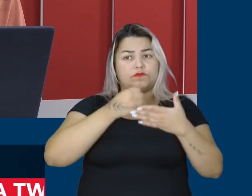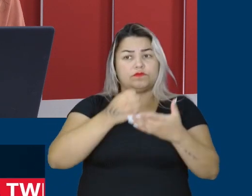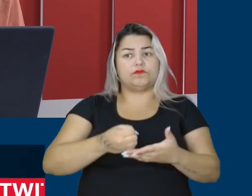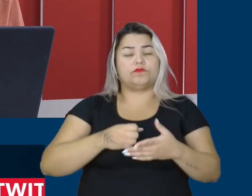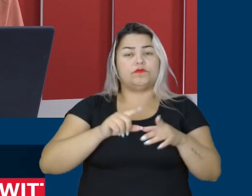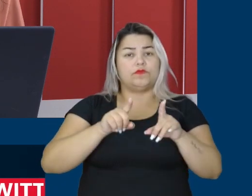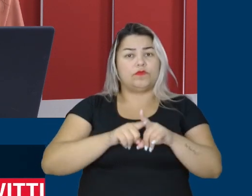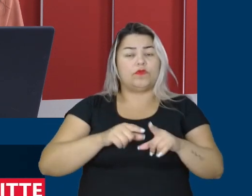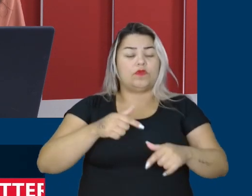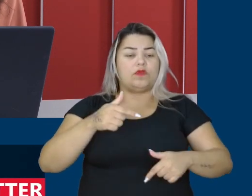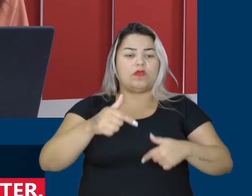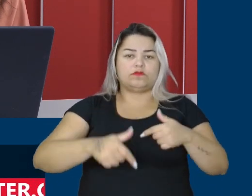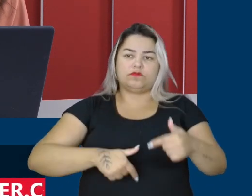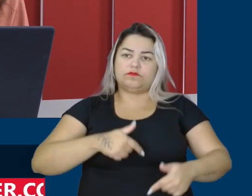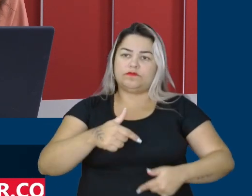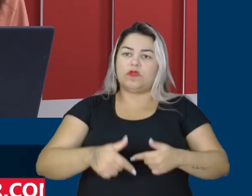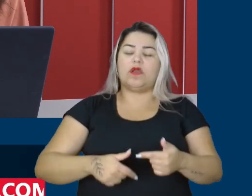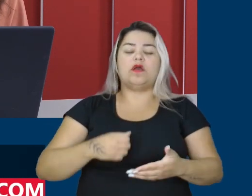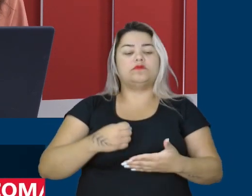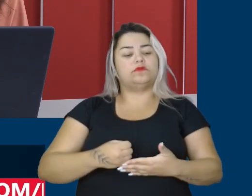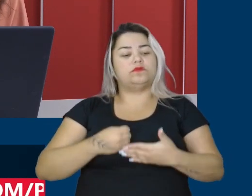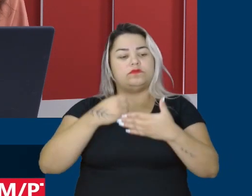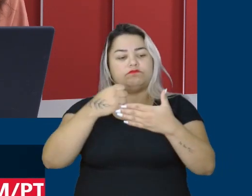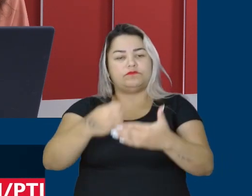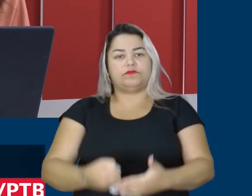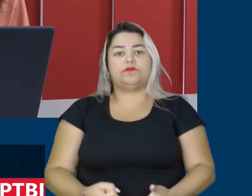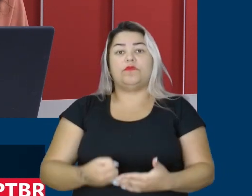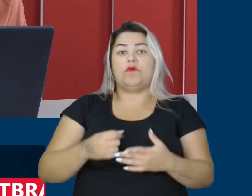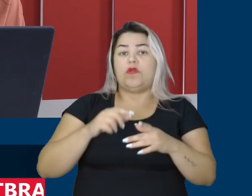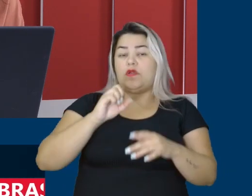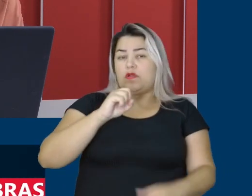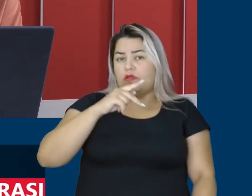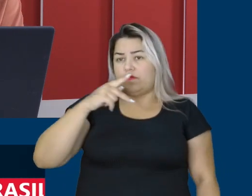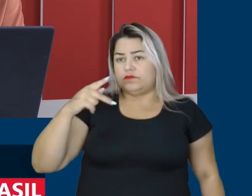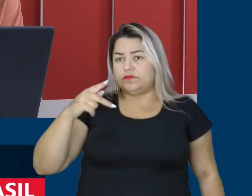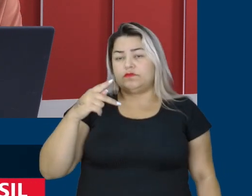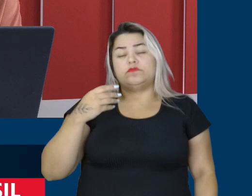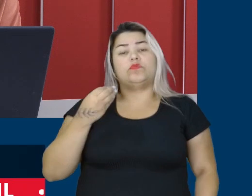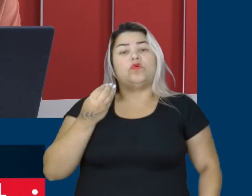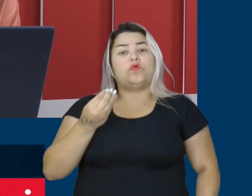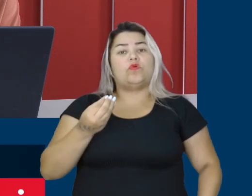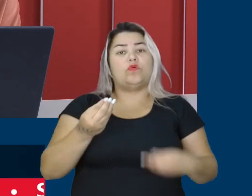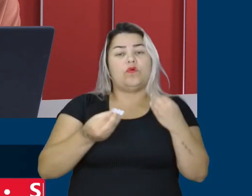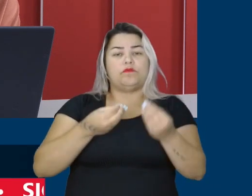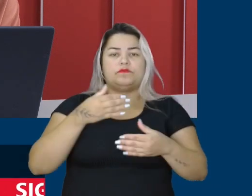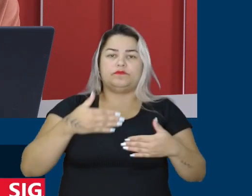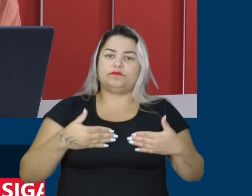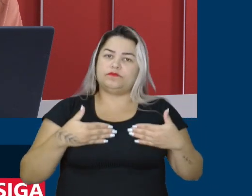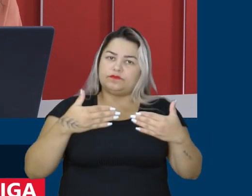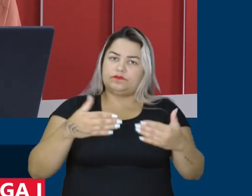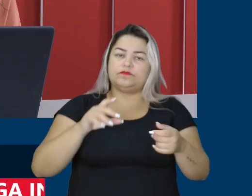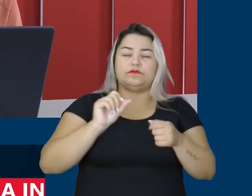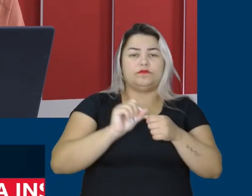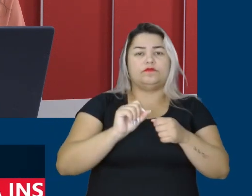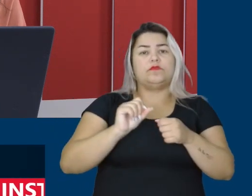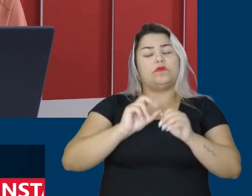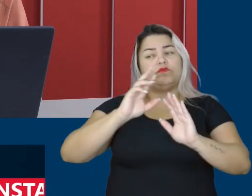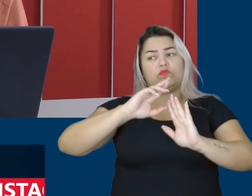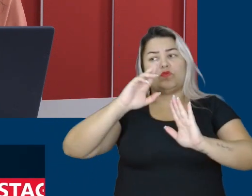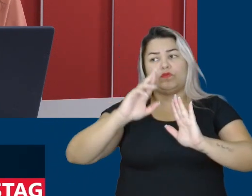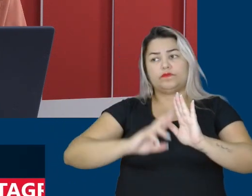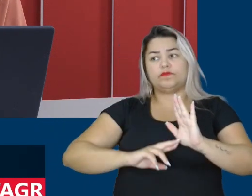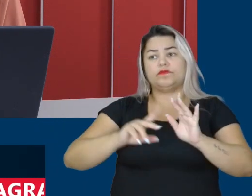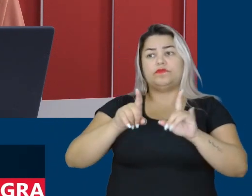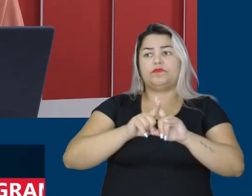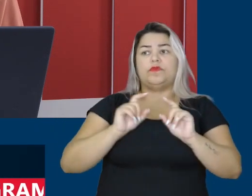aplicativos, entrega de alimentos e transportes. De que forma o Ministério do Trabalho tem atuado para regulamentar esse setor